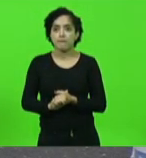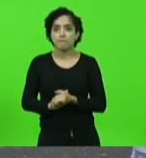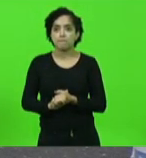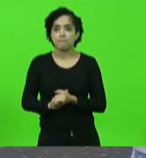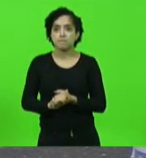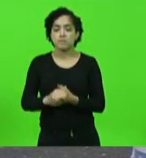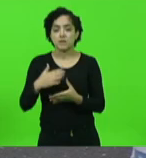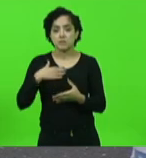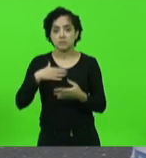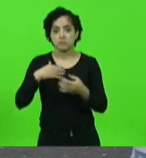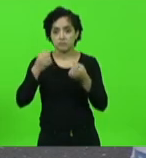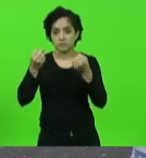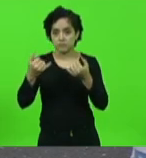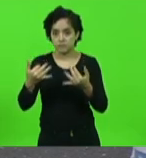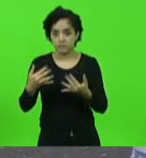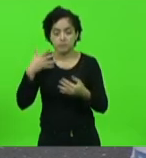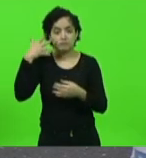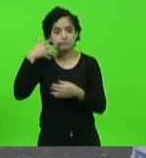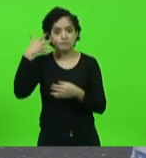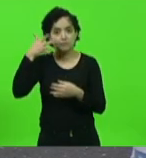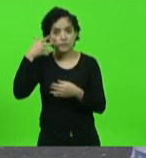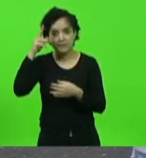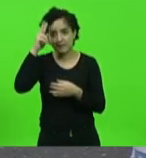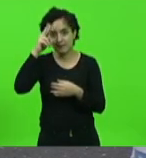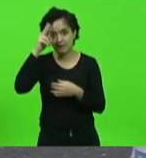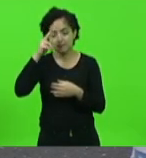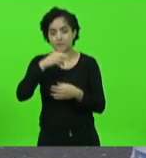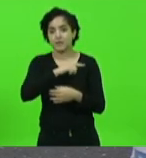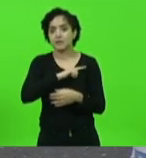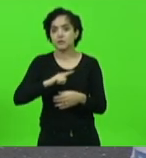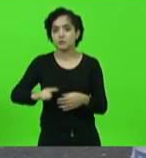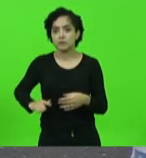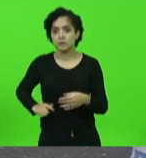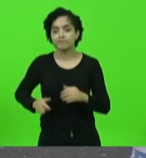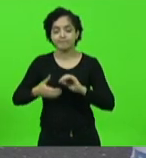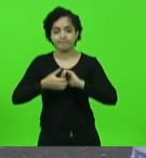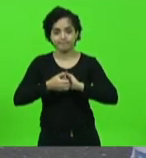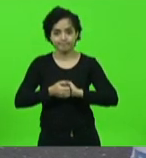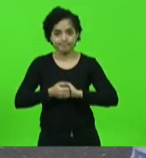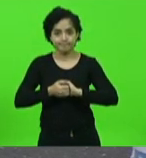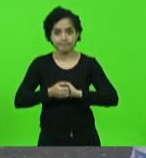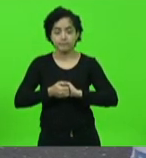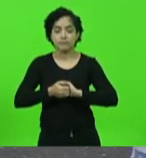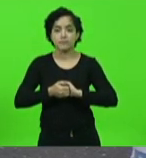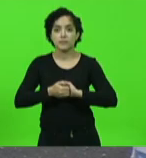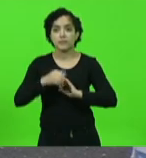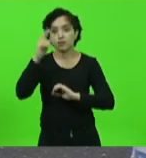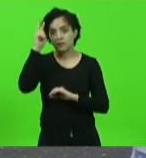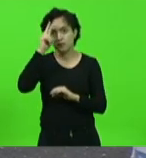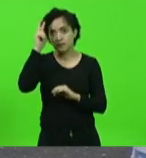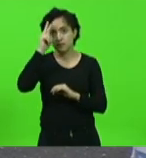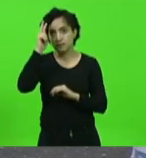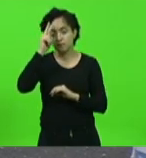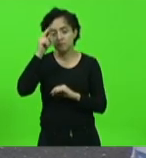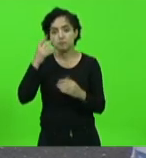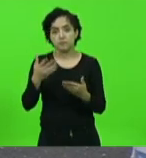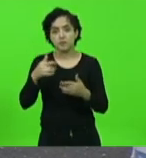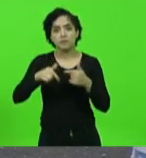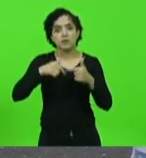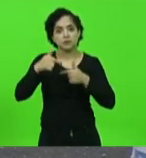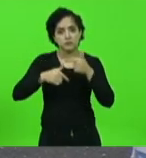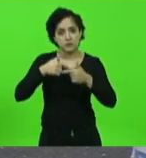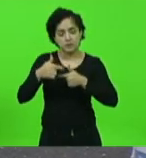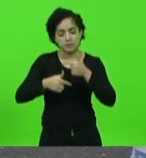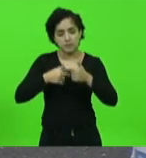minha manifestação sem lembrar do governador Luiz Henrique da Silveira não só pelo que fez por